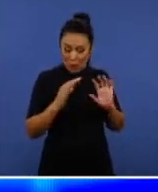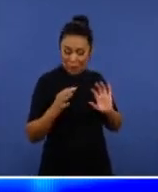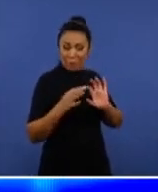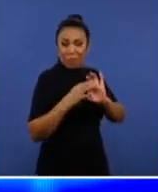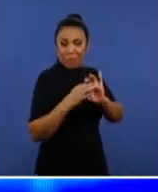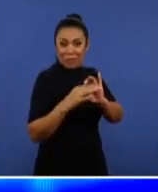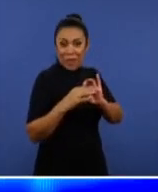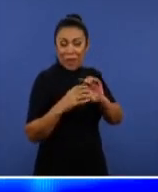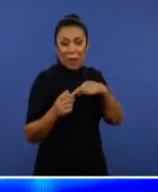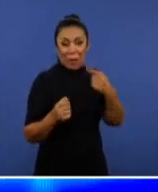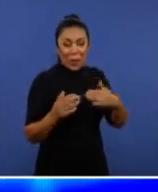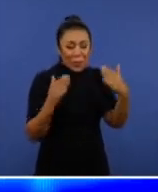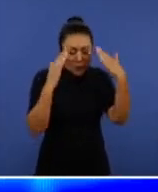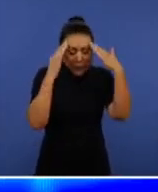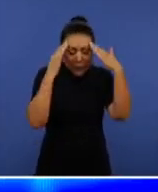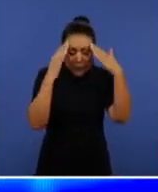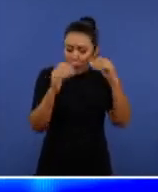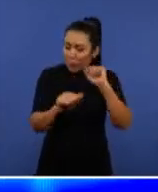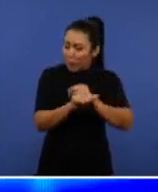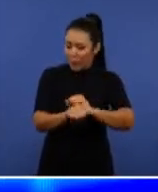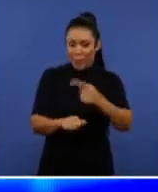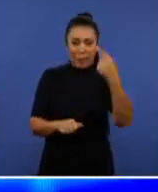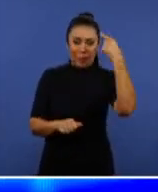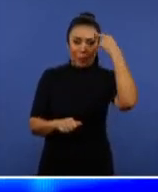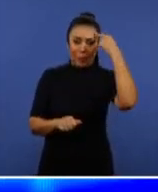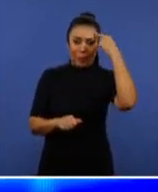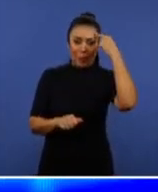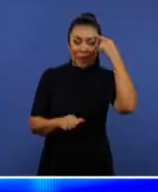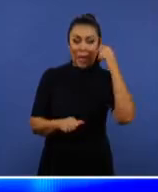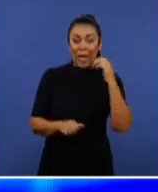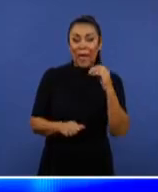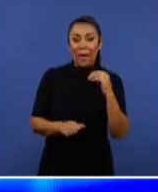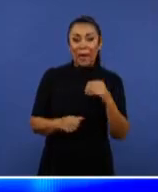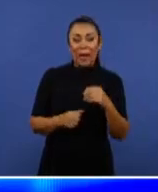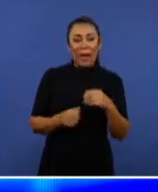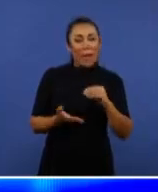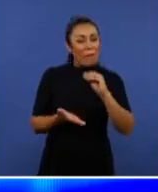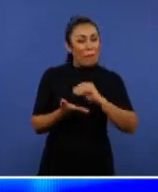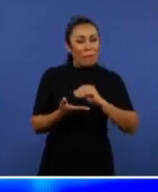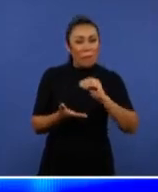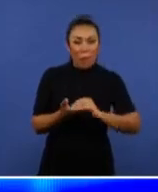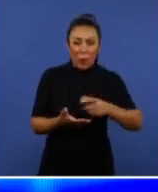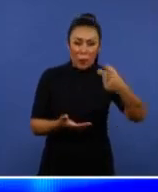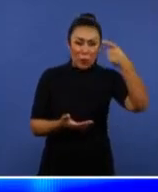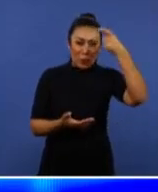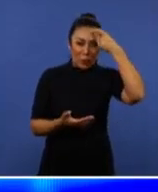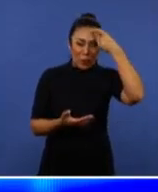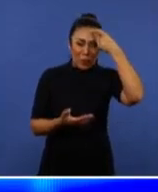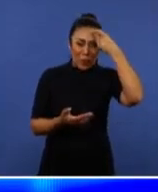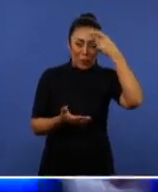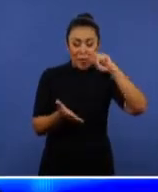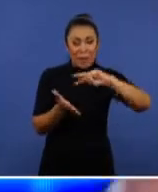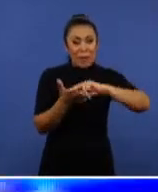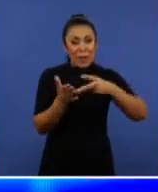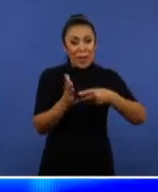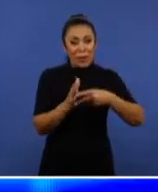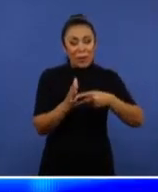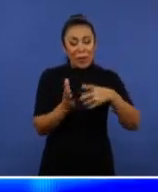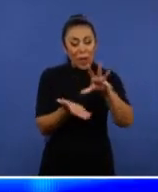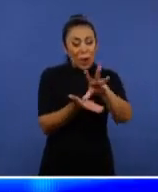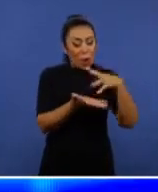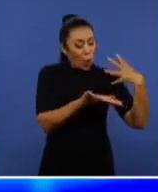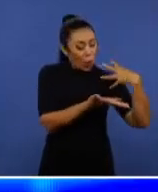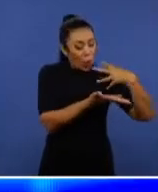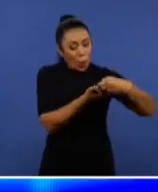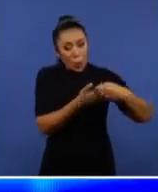bote a mão na cabeça e pare um pouquinho para pensar. A ciência da insanidade é repetir o passado e achar que vai ter resultado